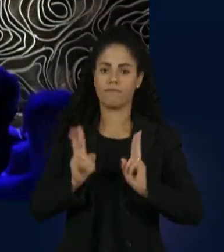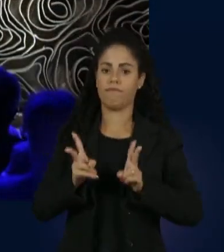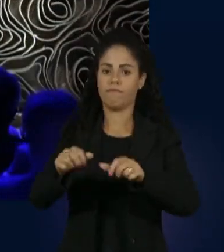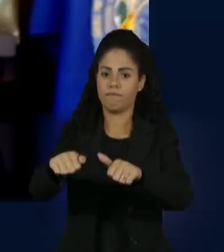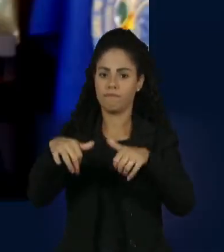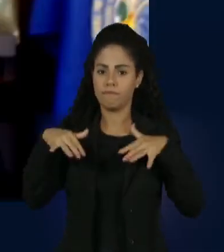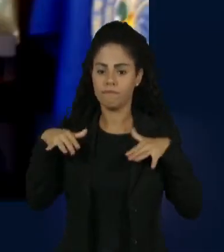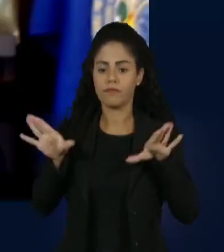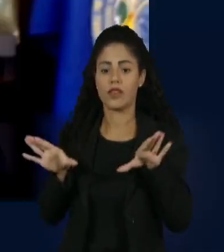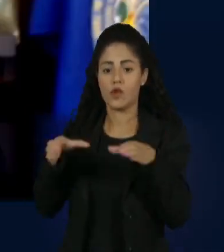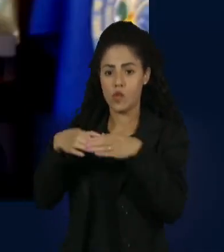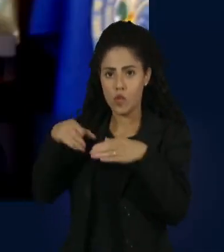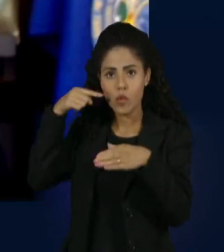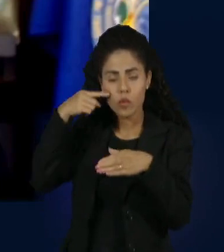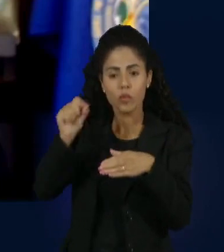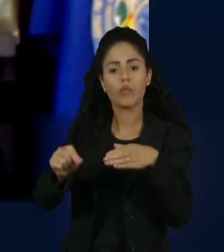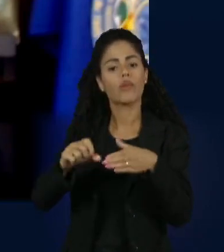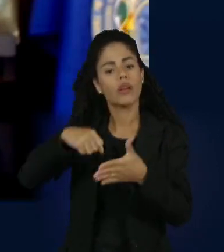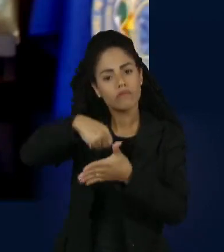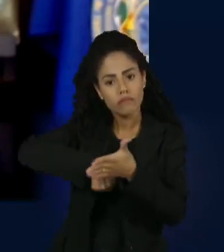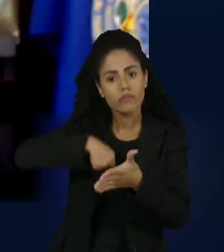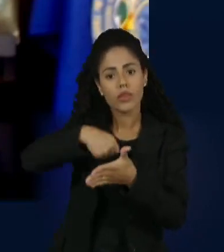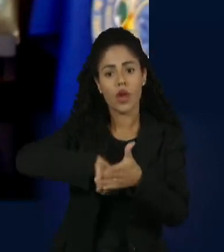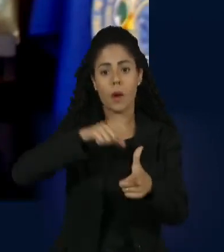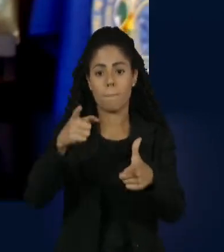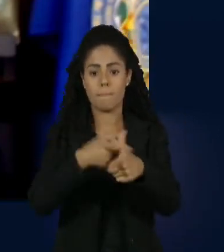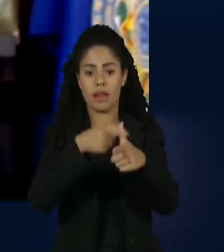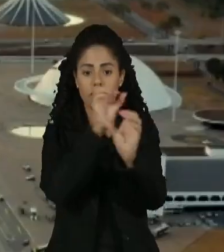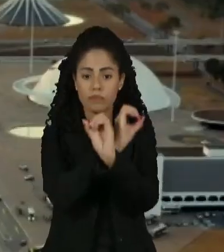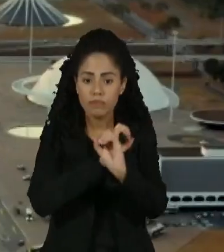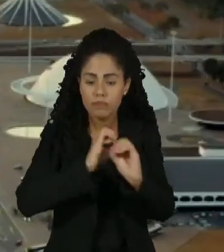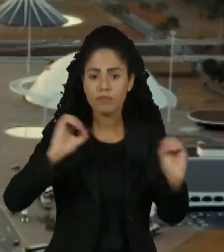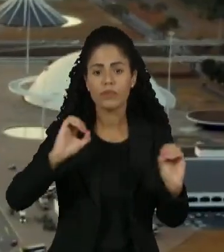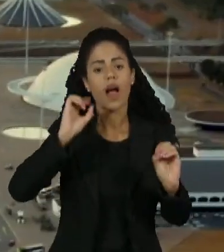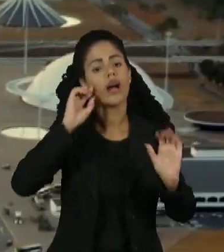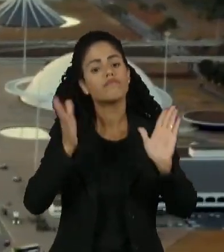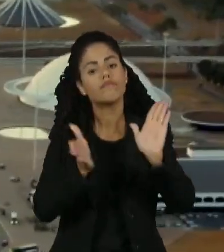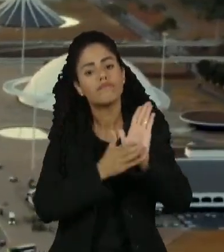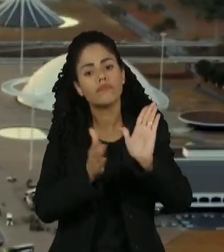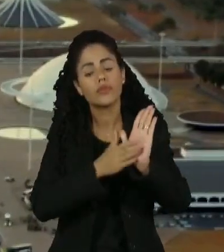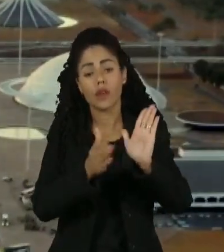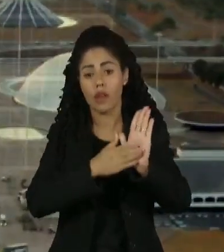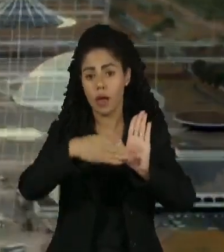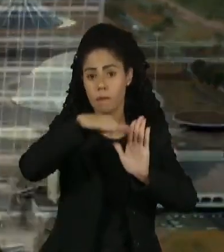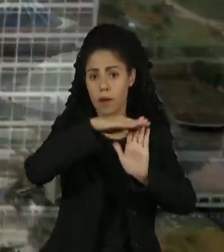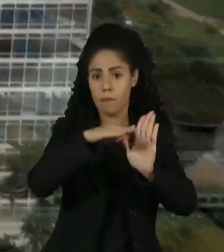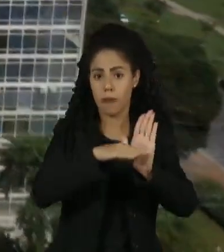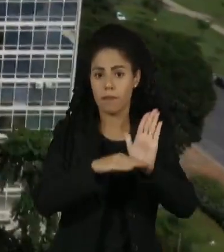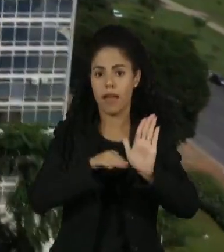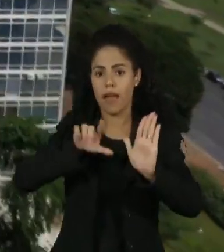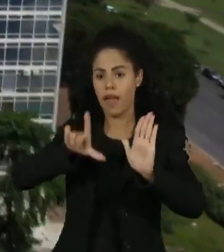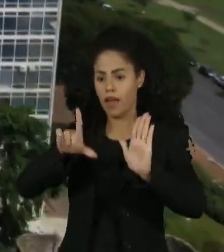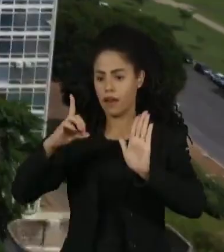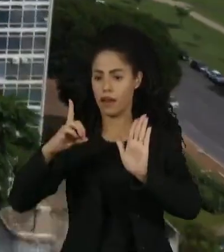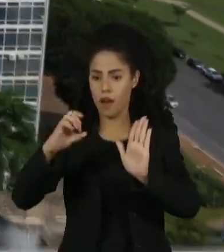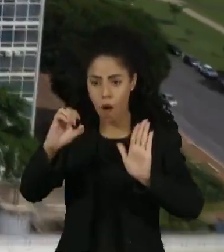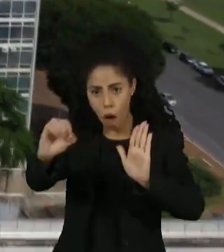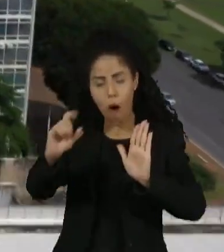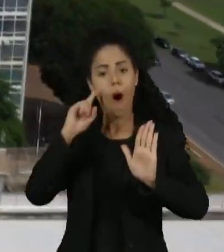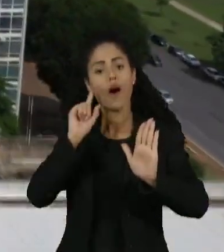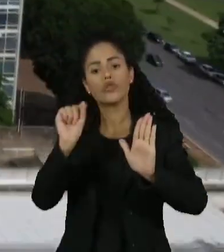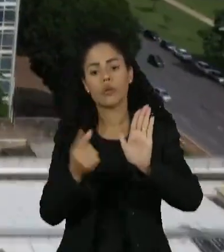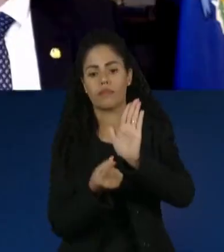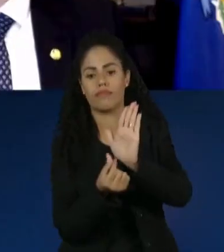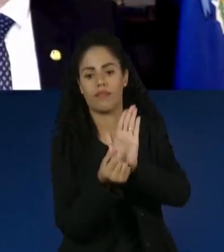a cúpula do Congresso defendeu a busca pelo déficit zero conforme previsto no projeto da LDO, a lei de diretrizes